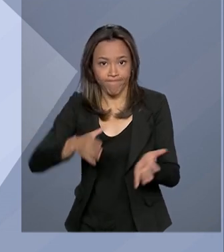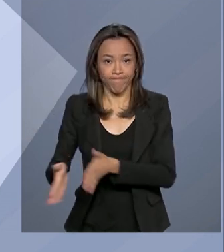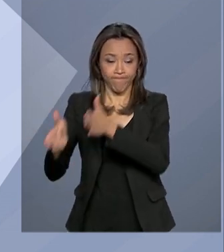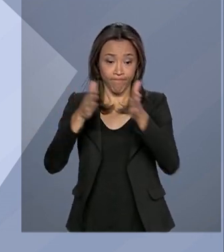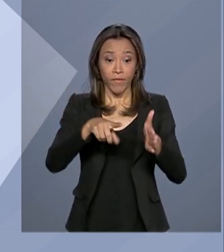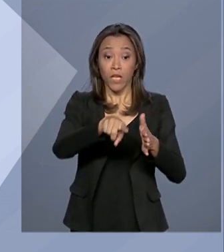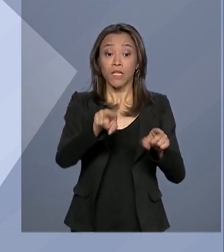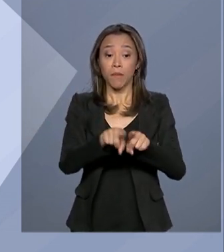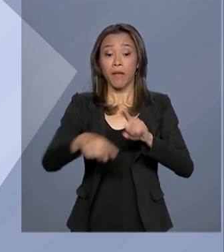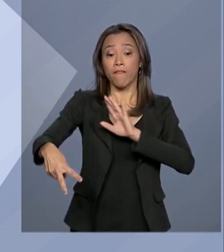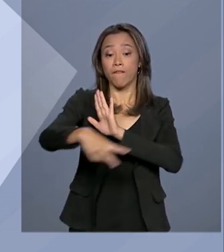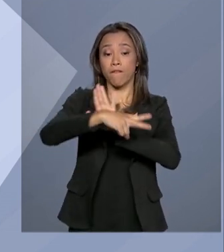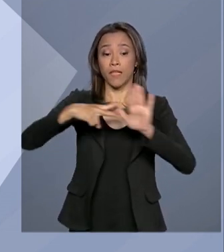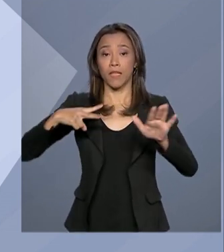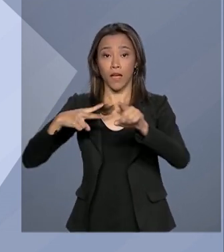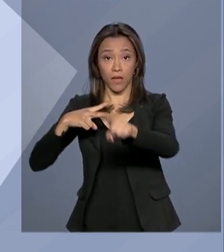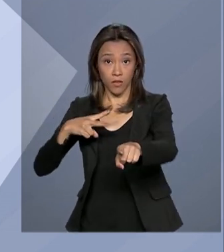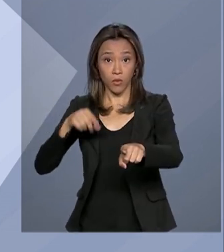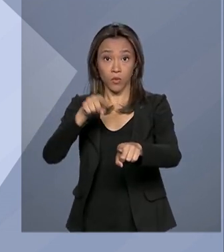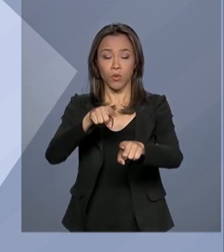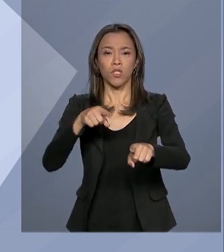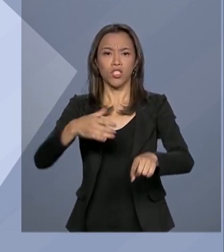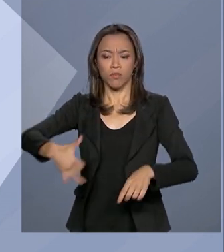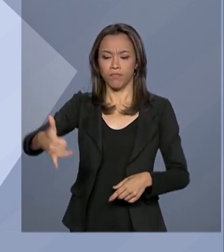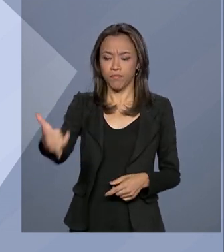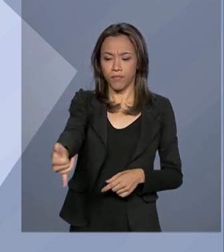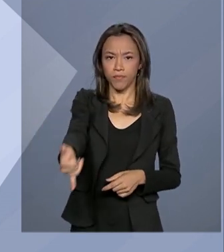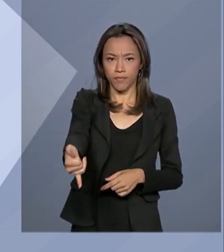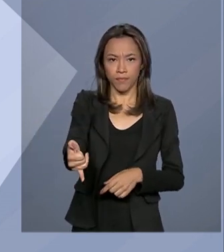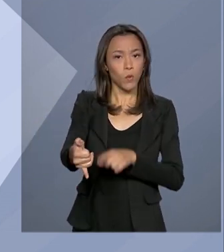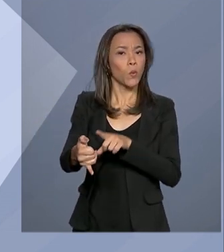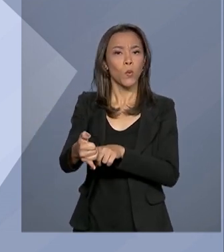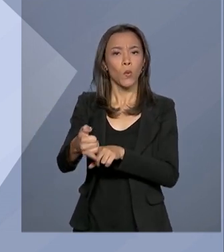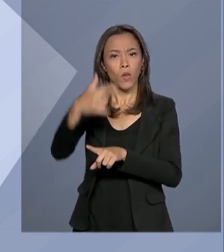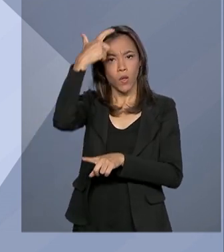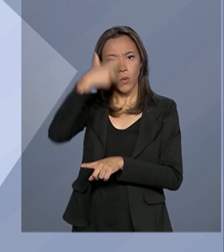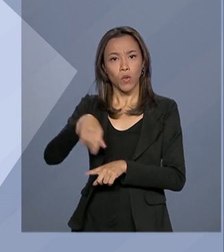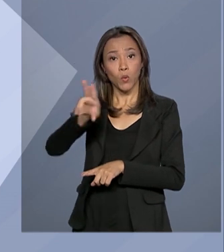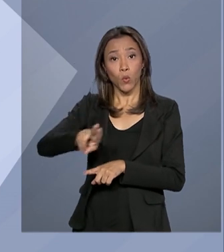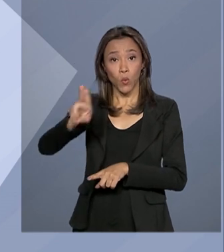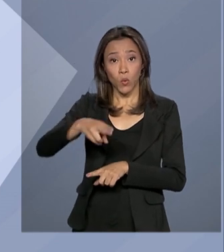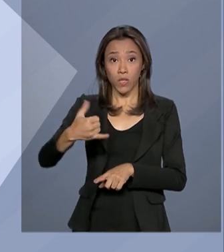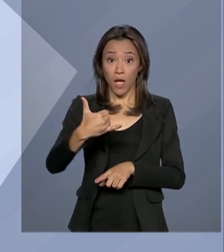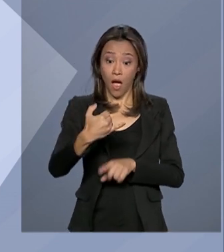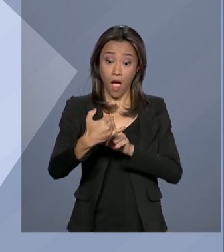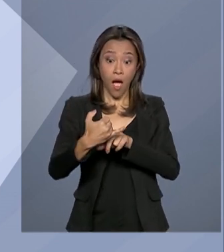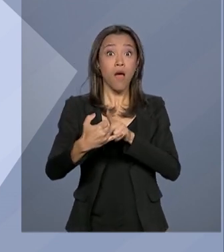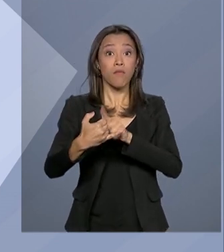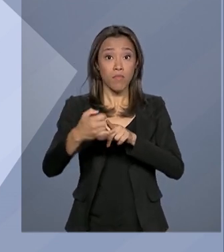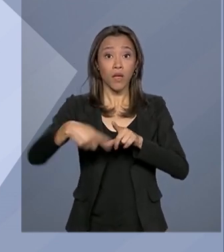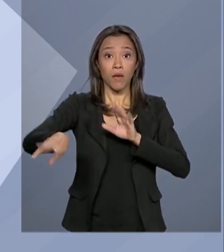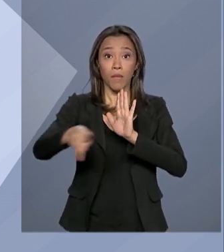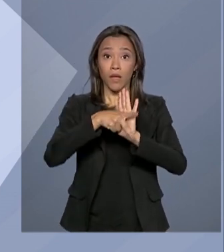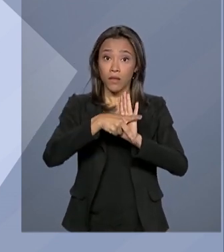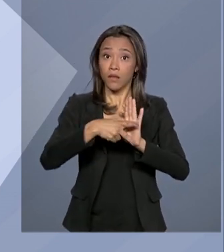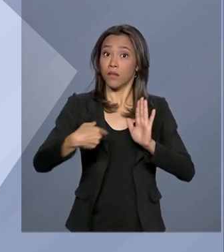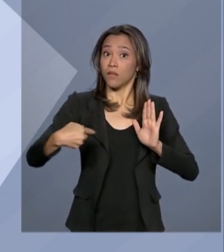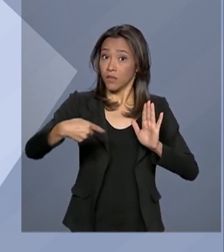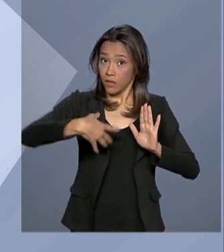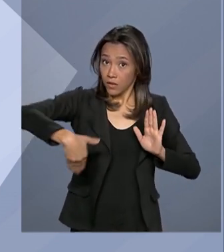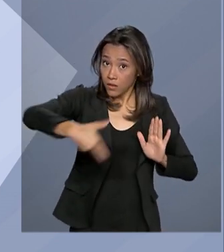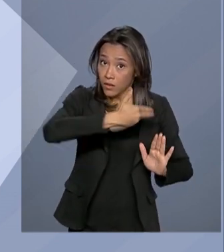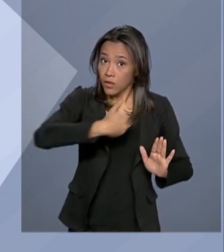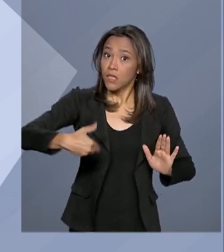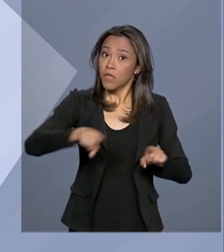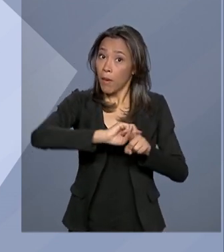vetado também o aumento da pena em crimes de homicídio, quando o criminoso usa arma de fogo de uso restrito ou proibido. De